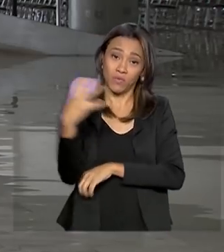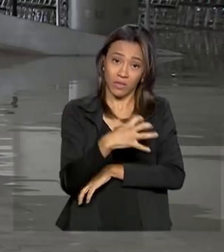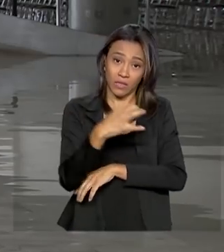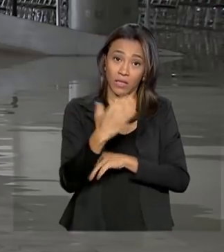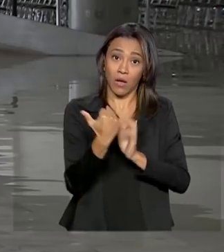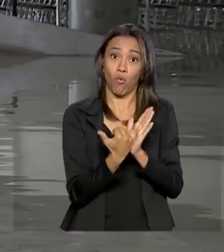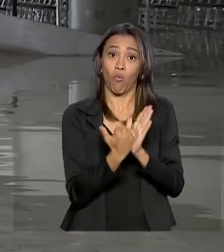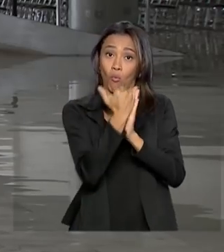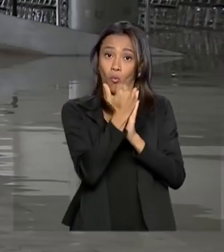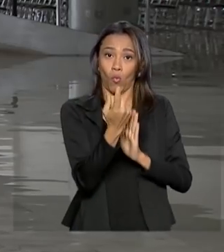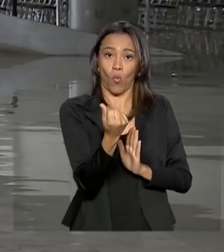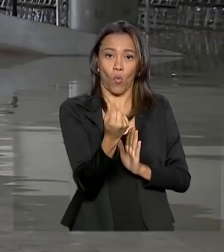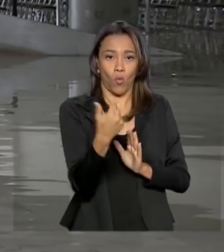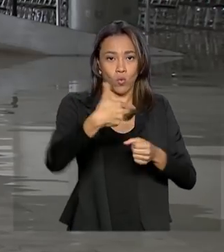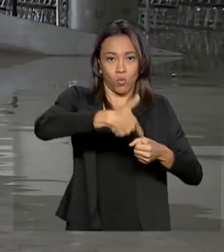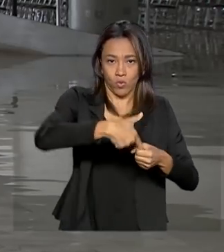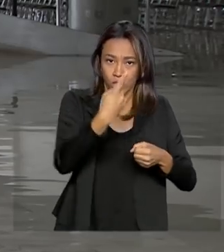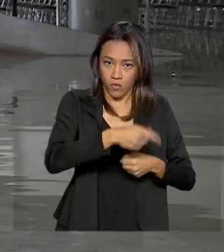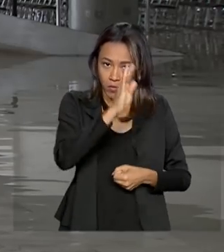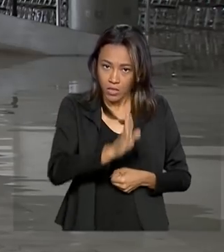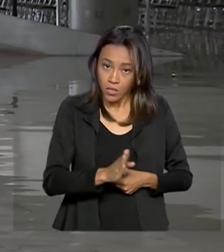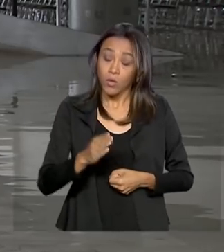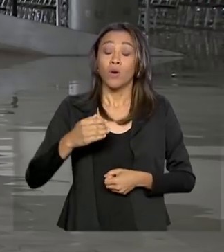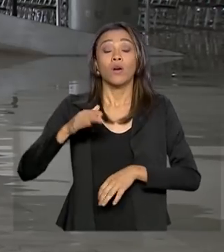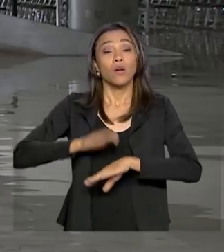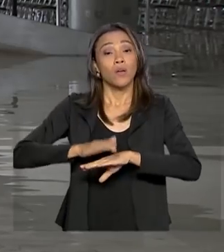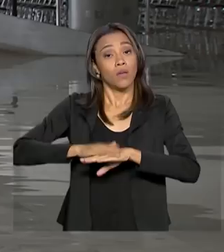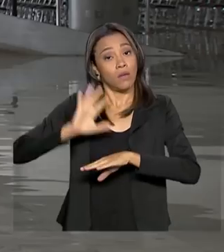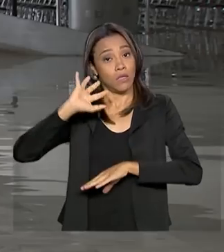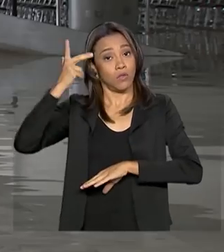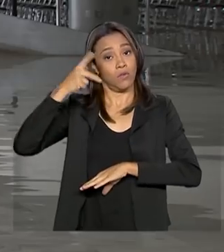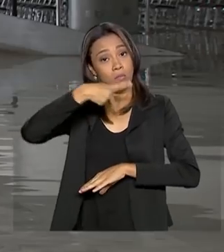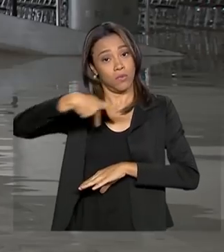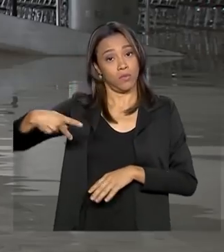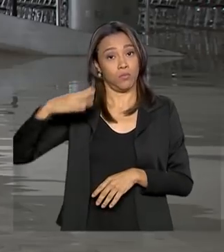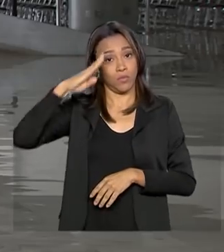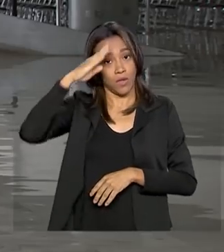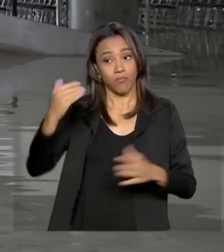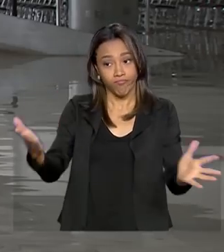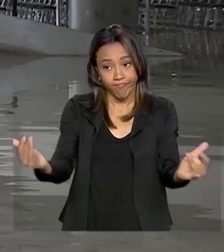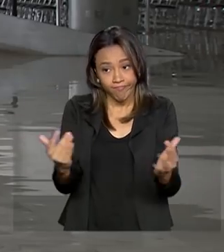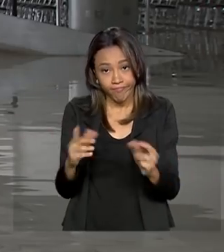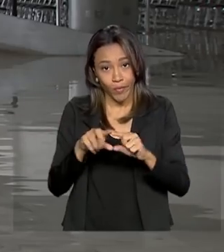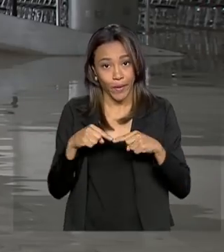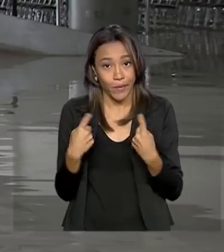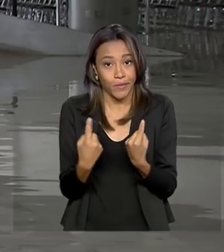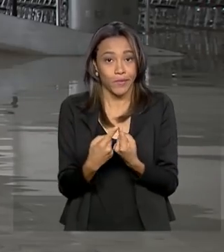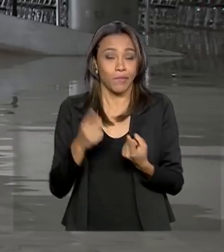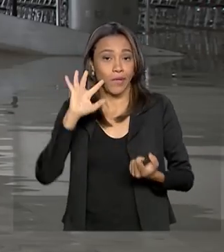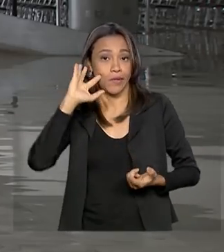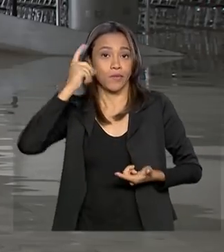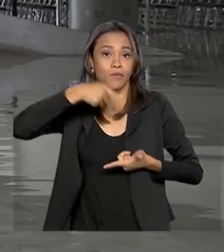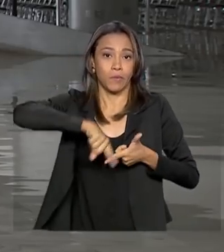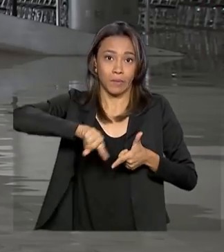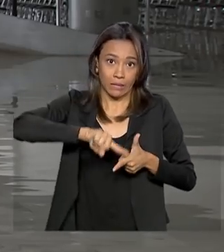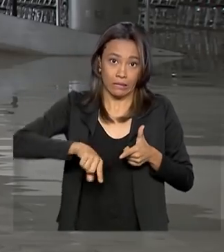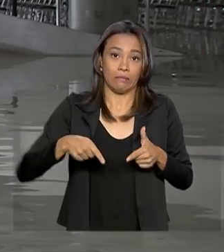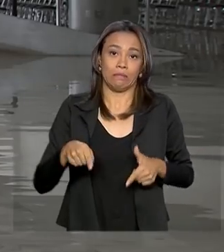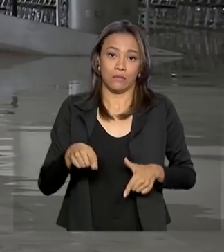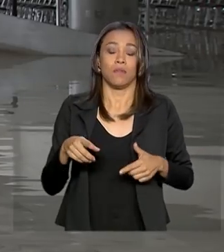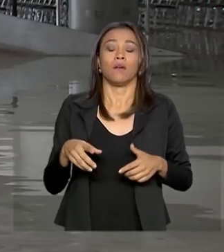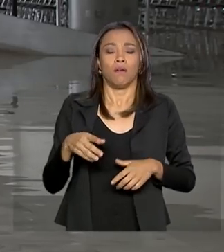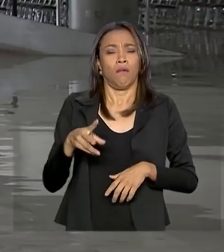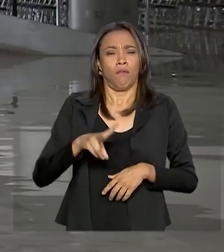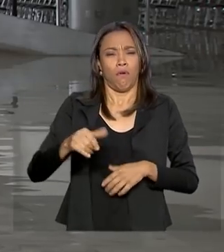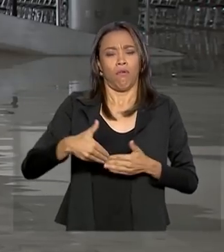Jair Bolsonaro decidiu convocar uma reunião hoje à tarde para discutir saídas para o problema. A reunião deve acontecer